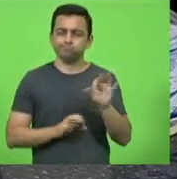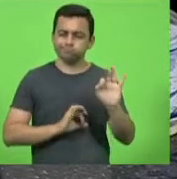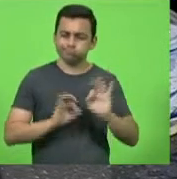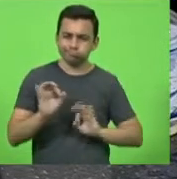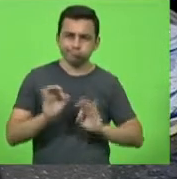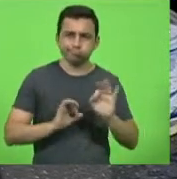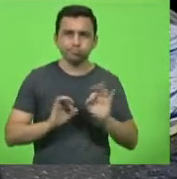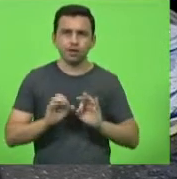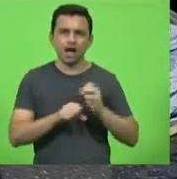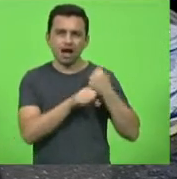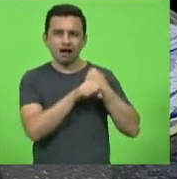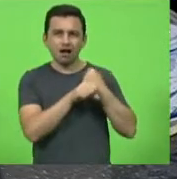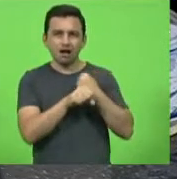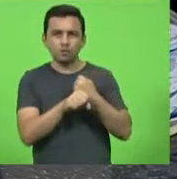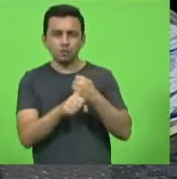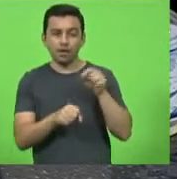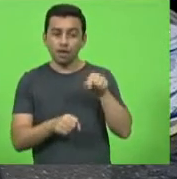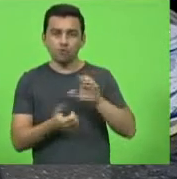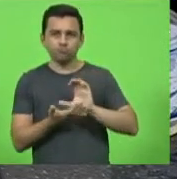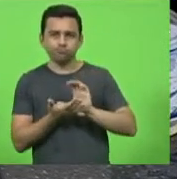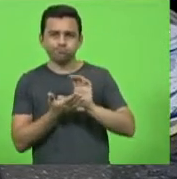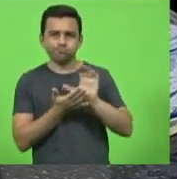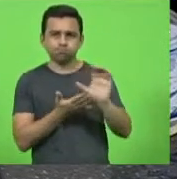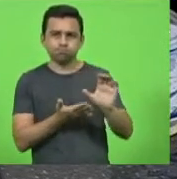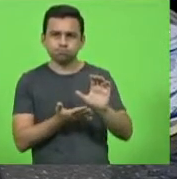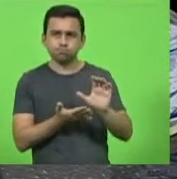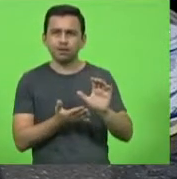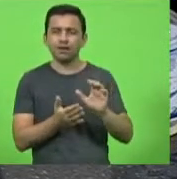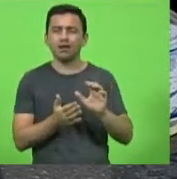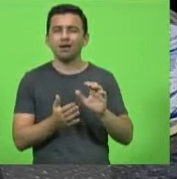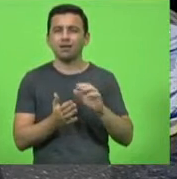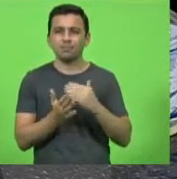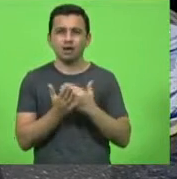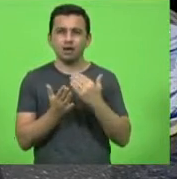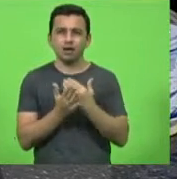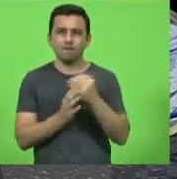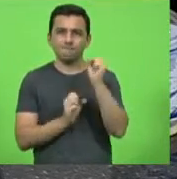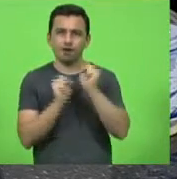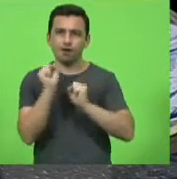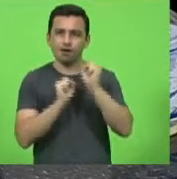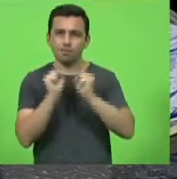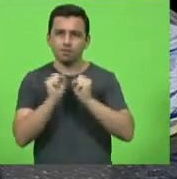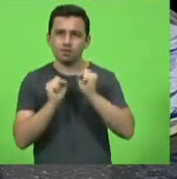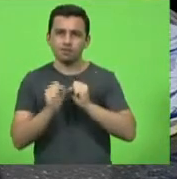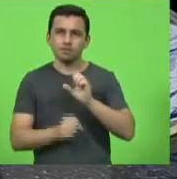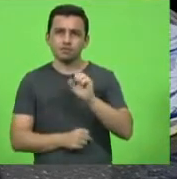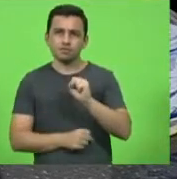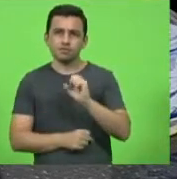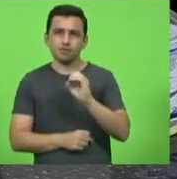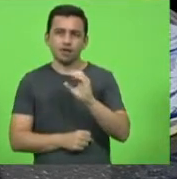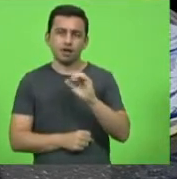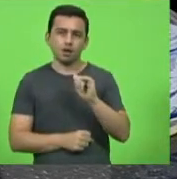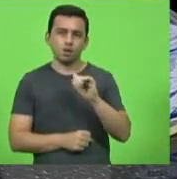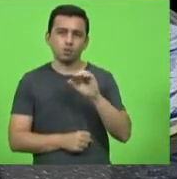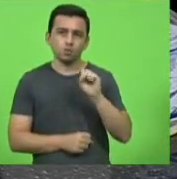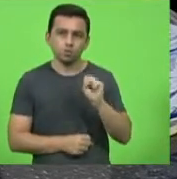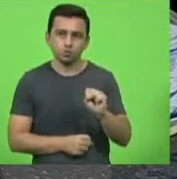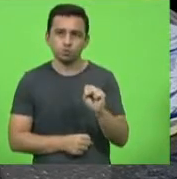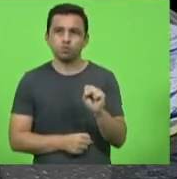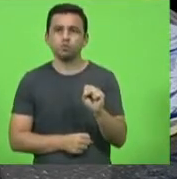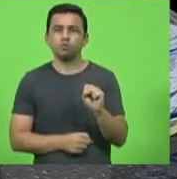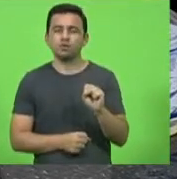anos também investimento muito grande na fábrica de sacos industriais para